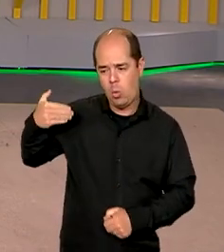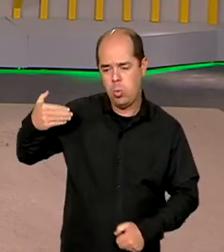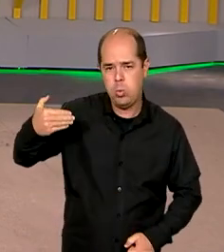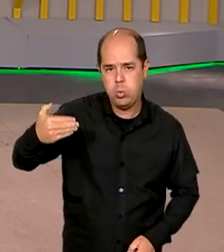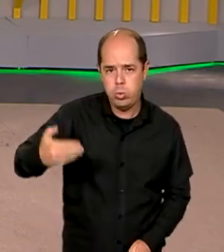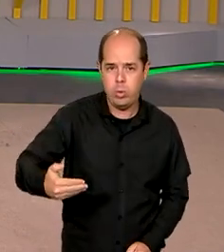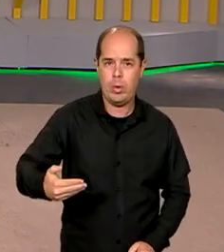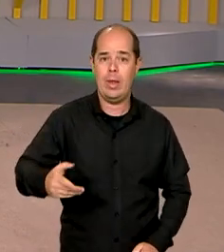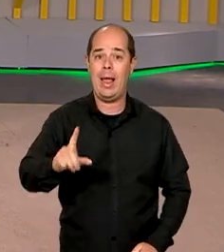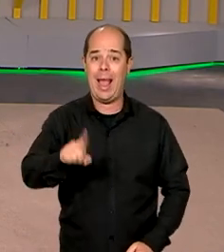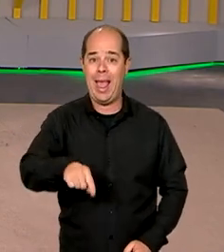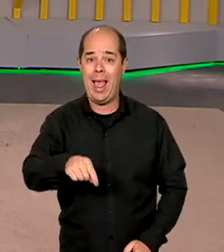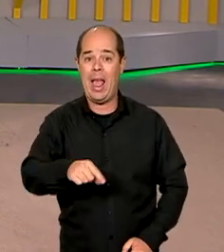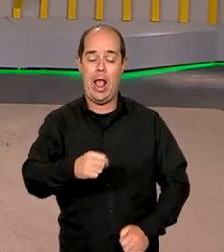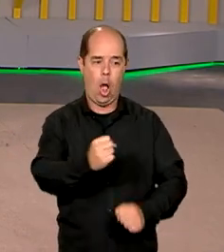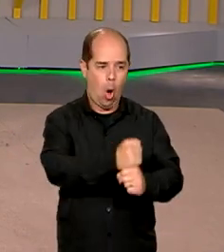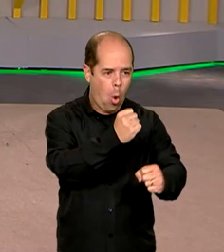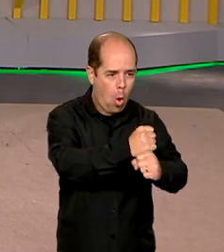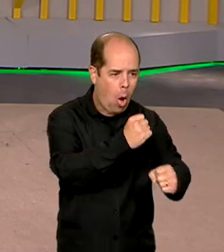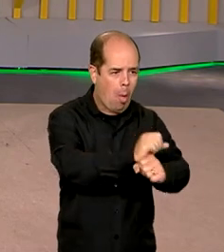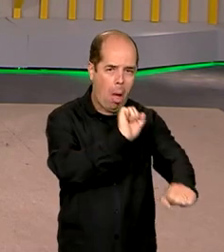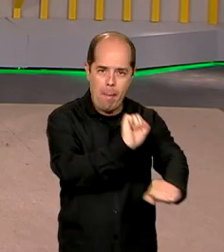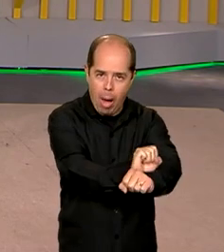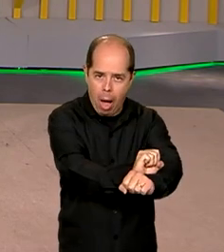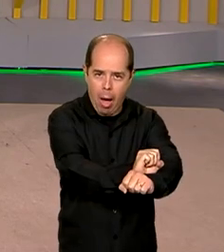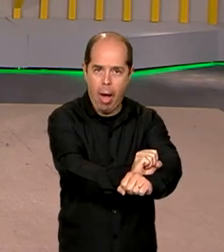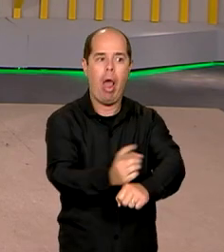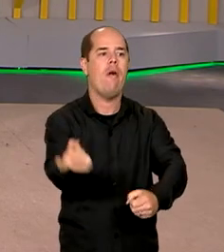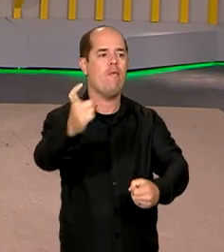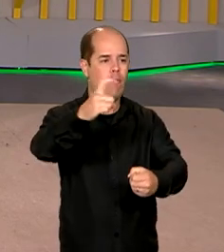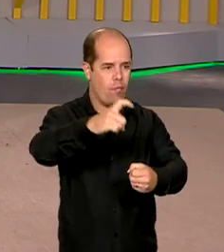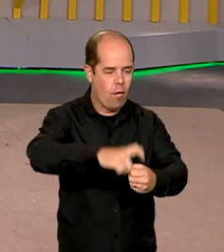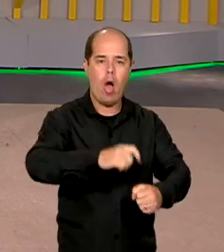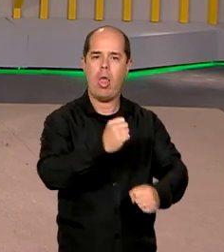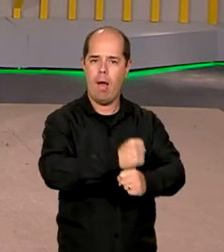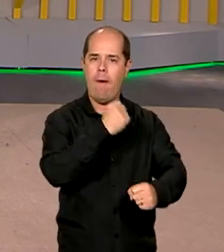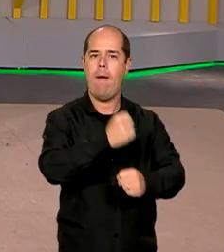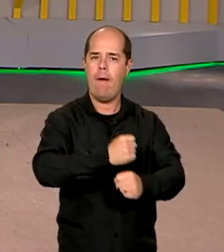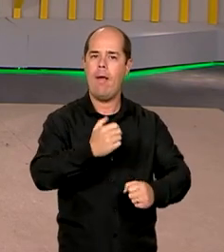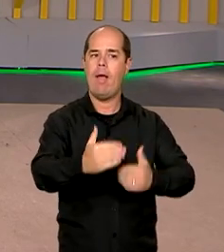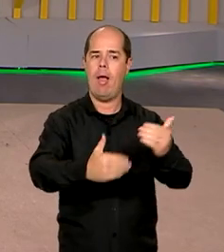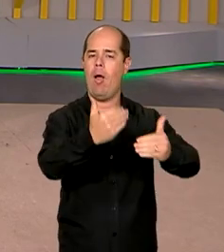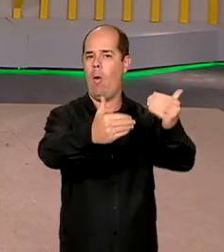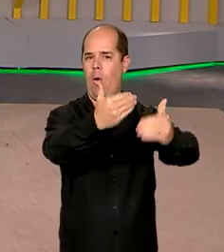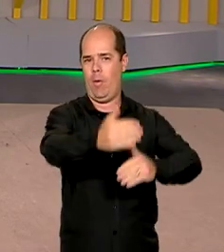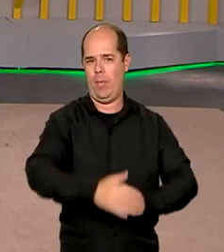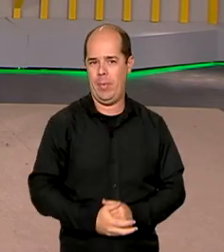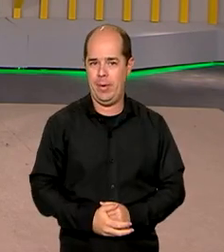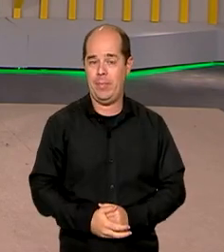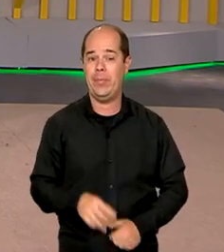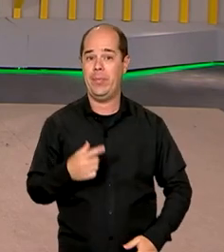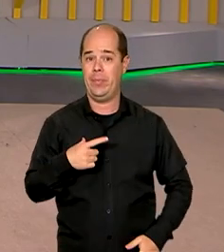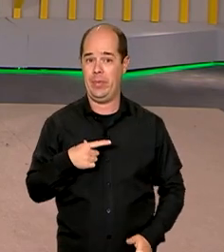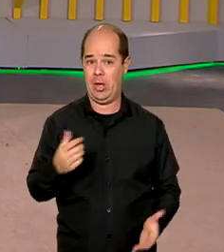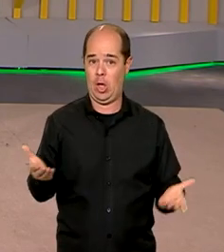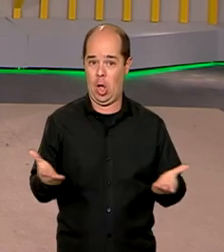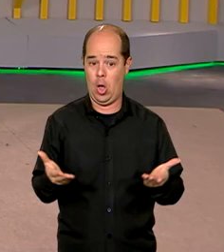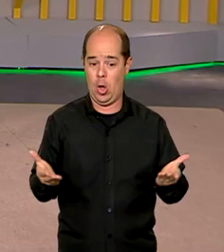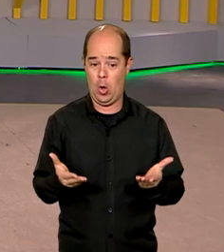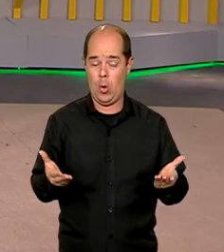de diversas obras que estavam paralisadas em todo o país, Roberto. Isso mesmo, Ana. Foi sancionada hoje